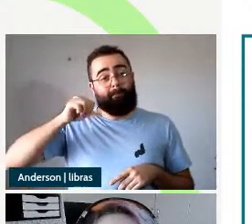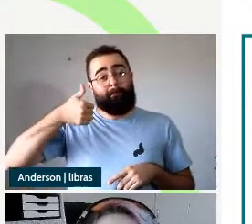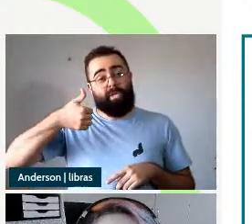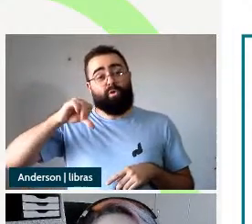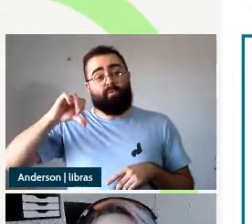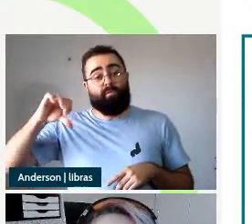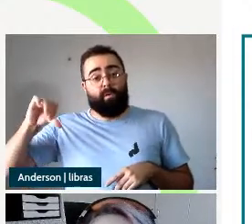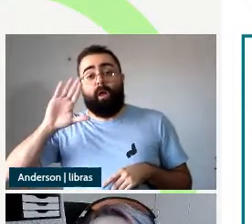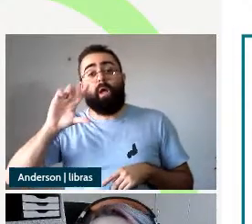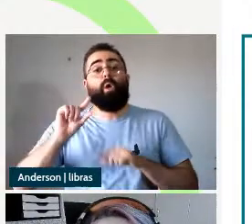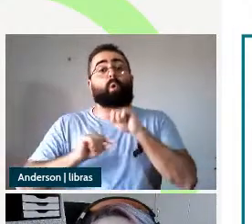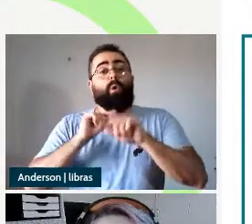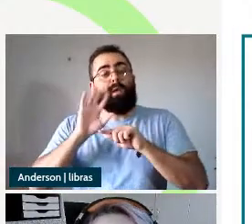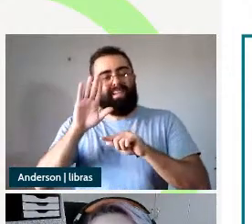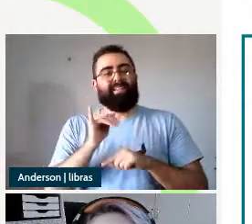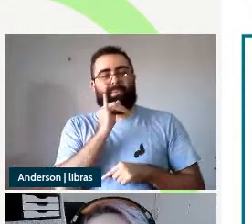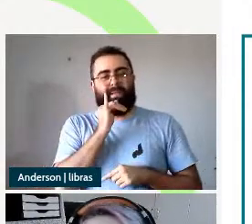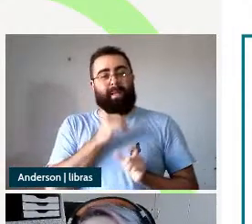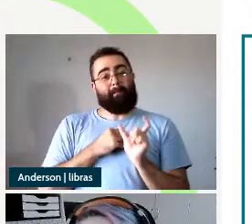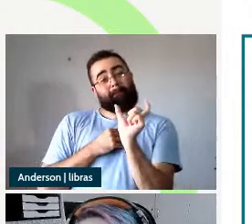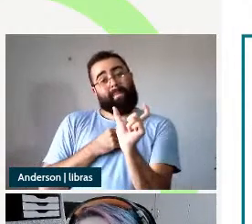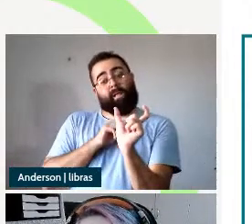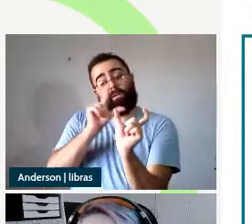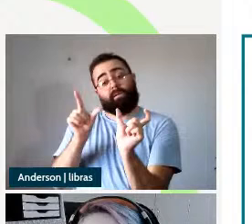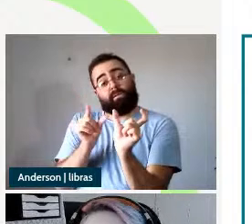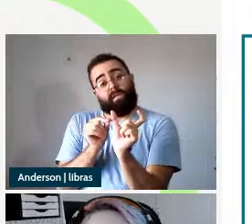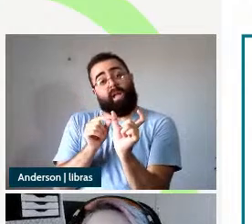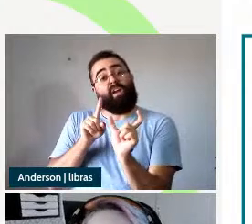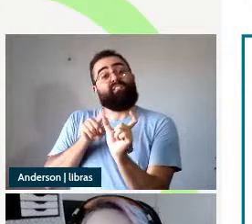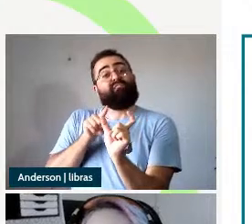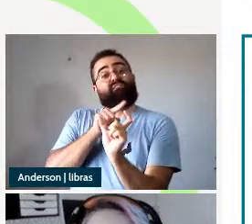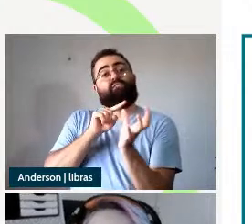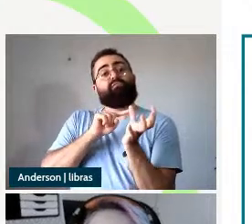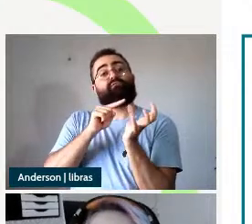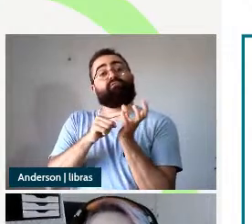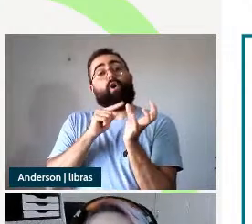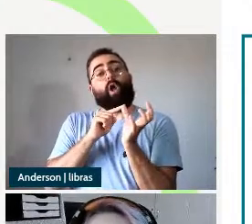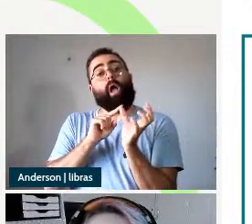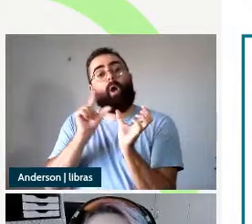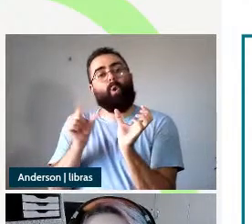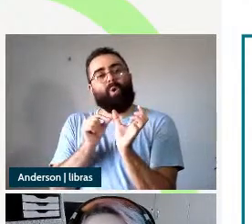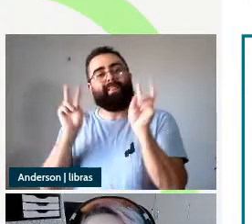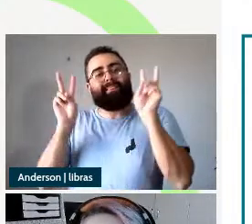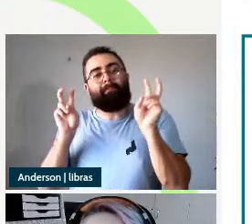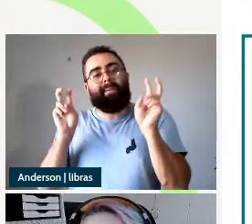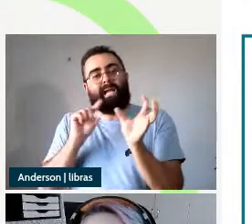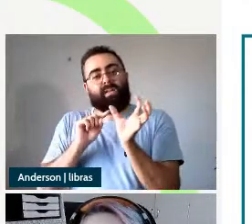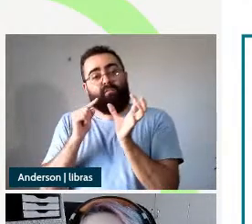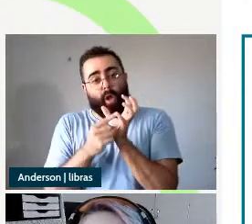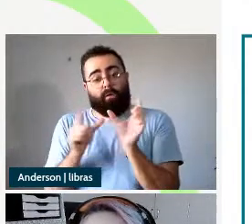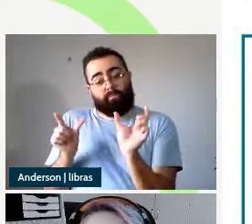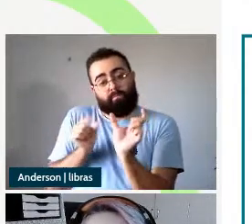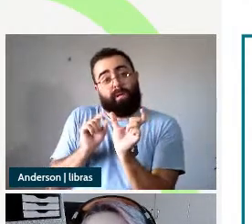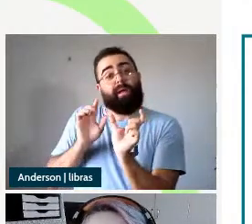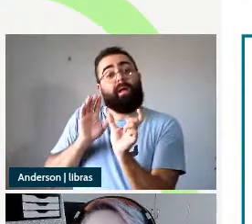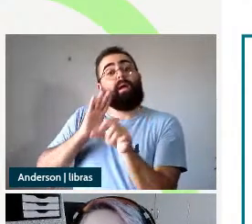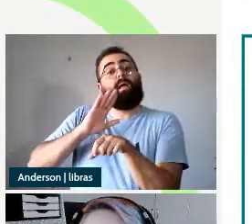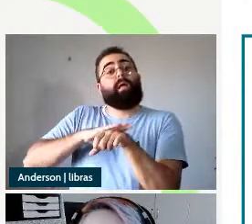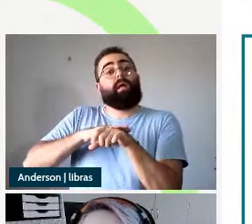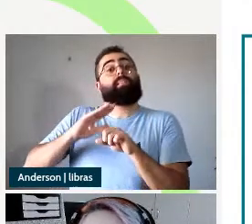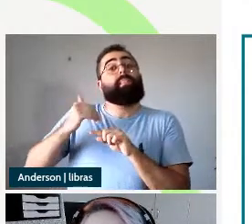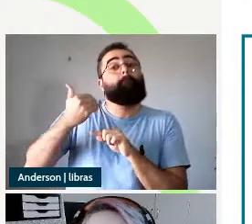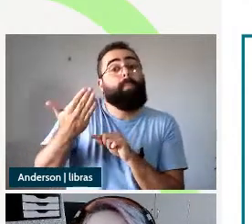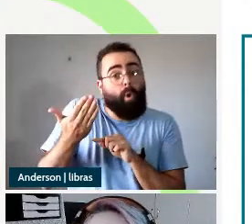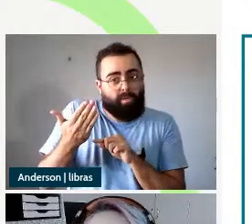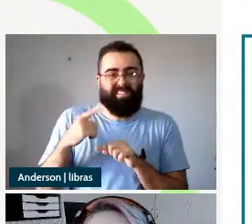é inserida pós-sintaticamente no categorizador então existe essa diferença que eu trouxe para vocês nas duas estruturas